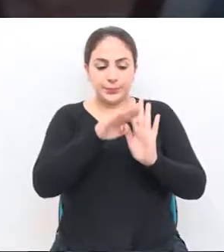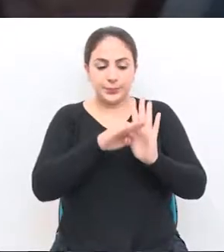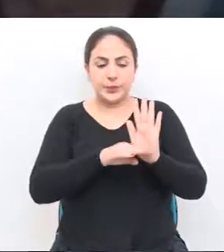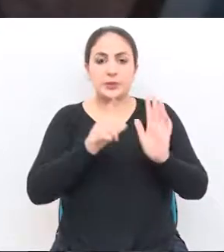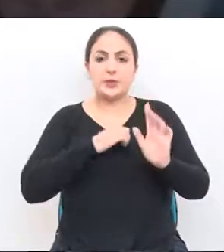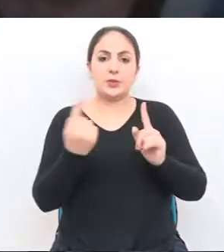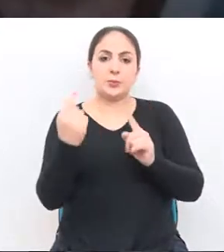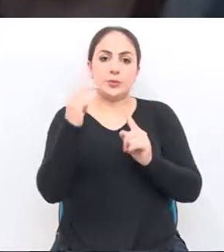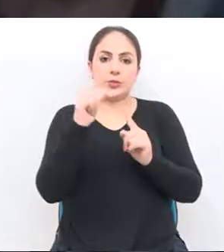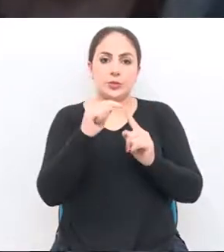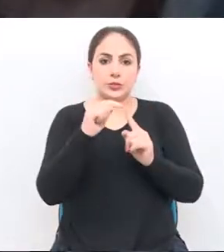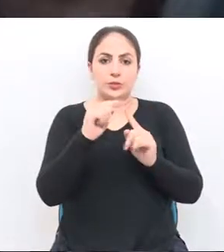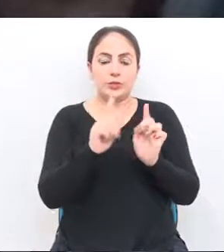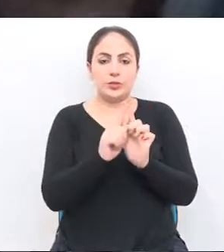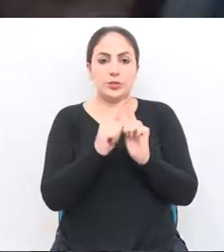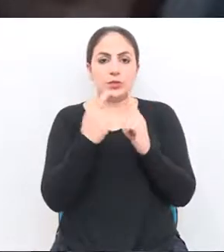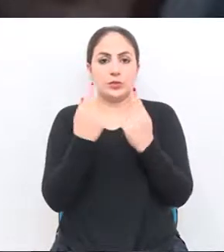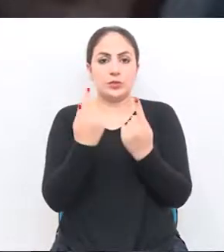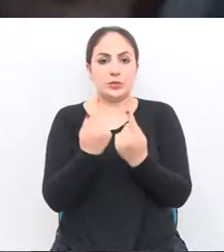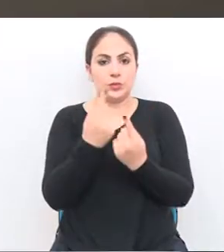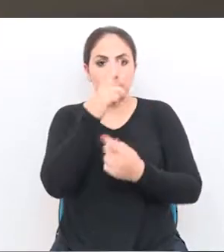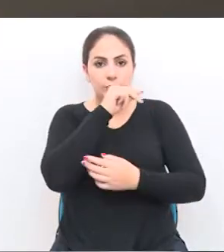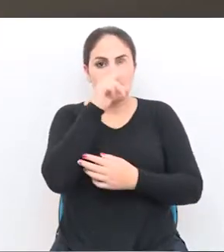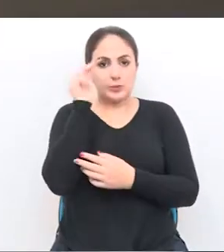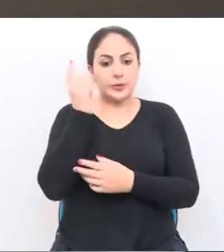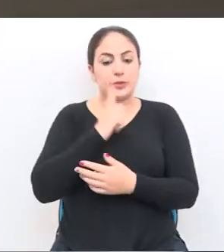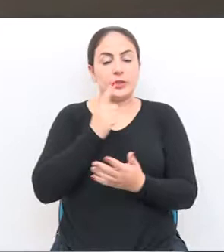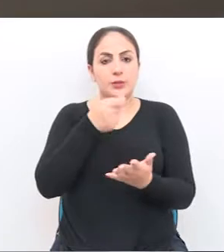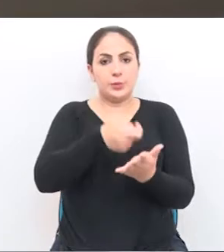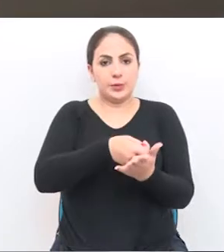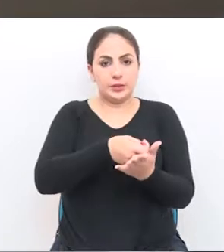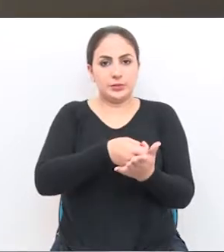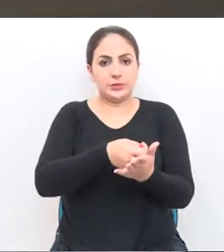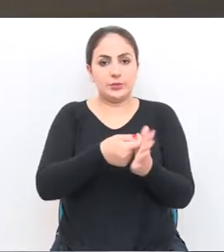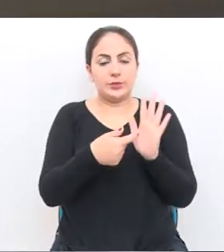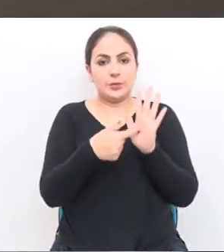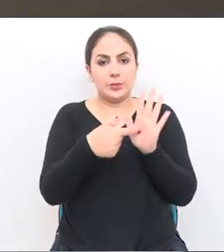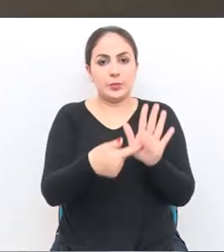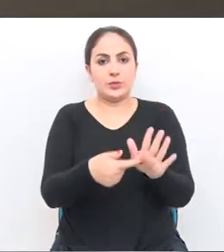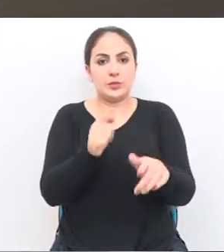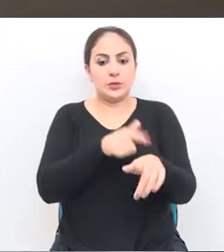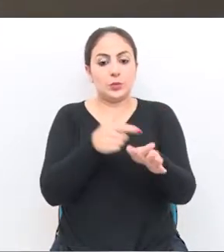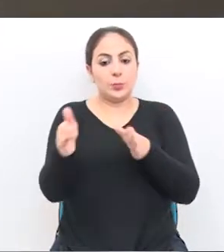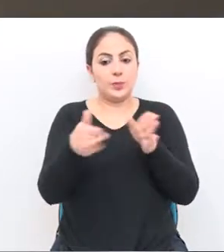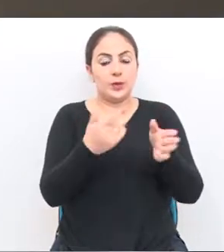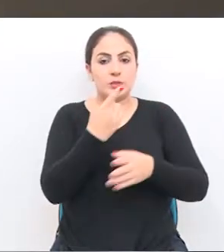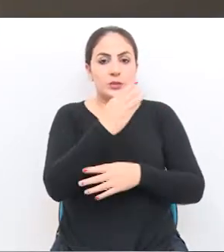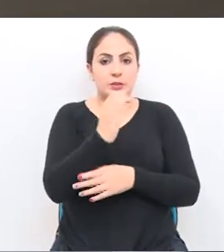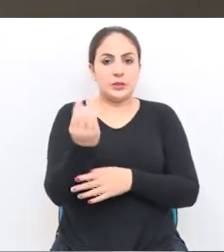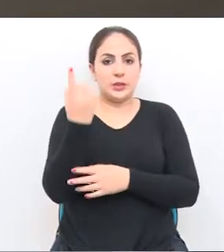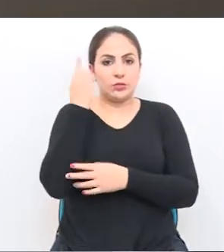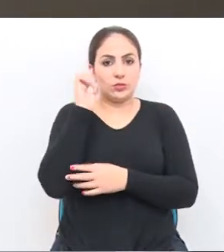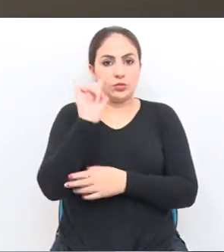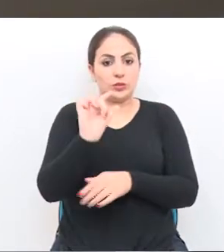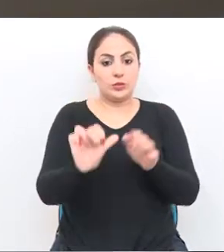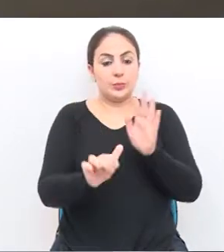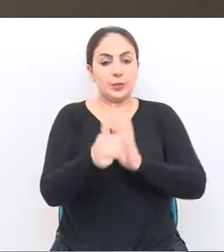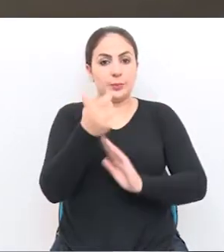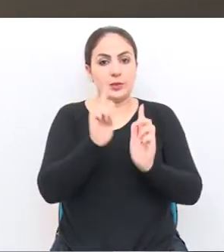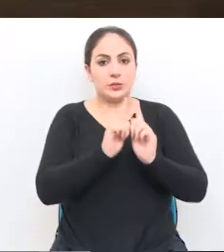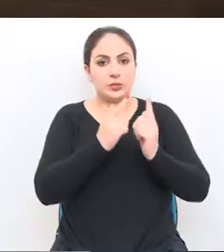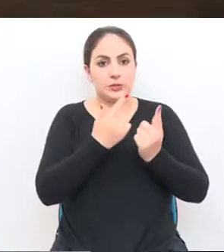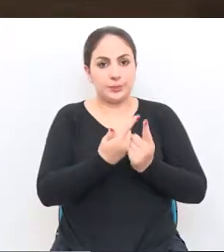objetivo de estabelecer ao gestor municipal a obrigatoriedade de apresentar, no prazo de 100 dias do primeiro